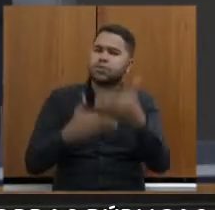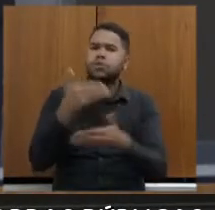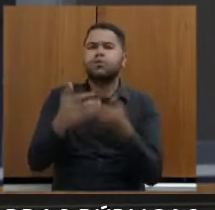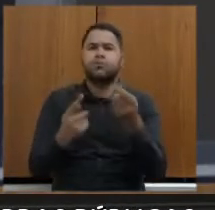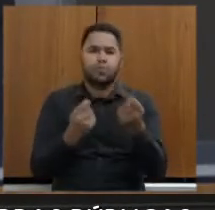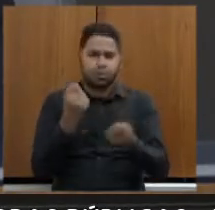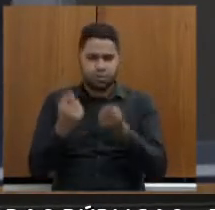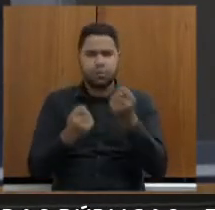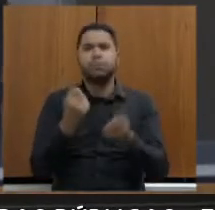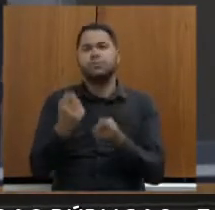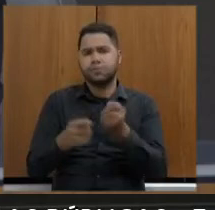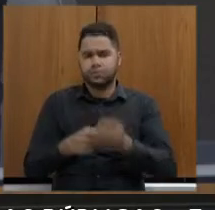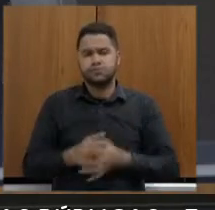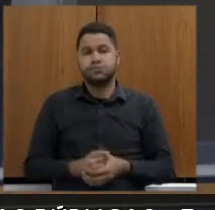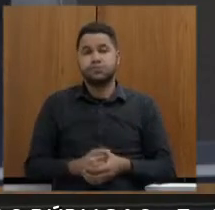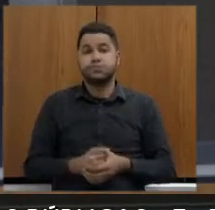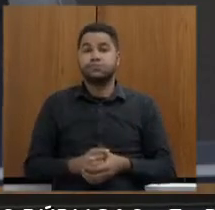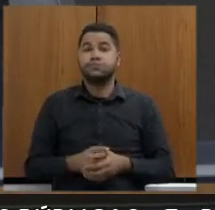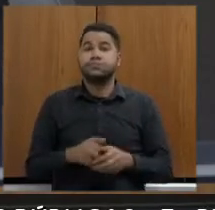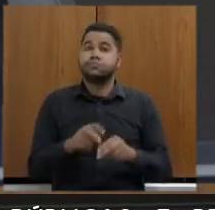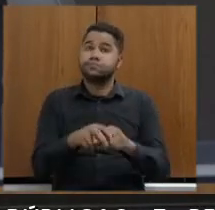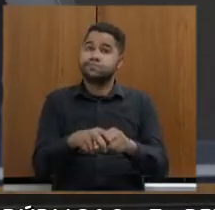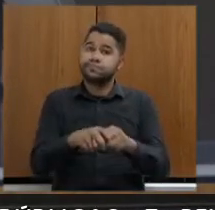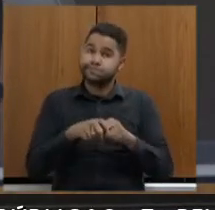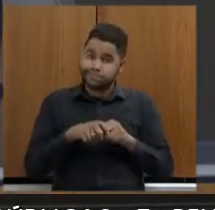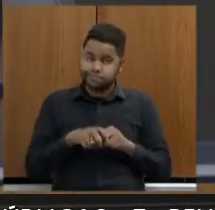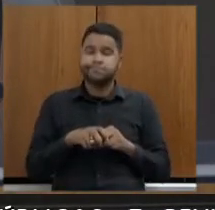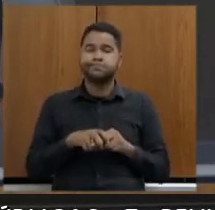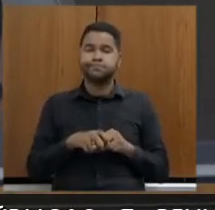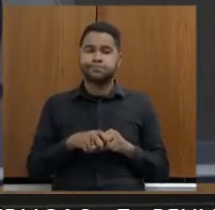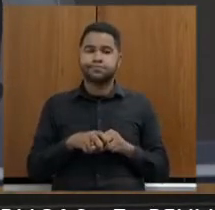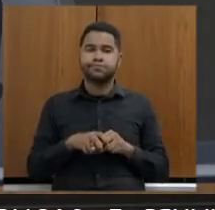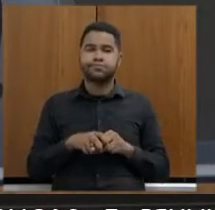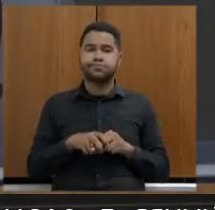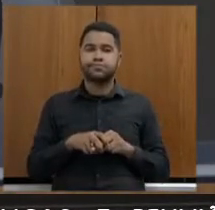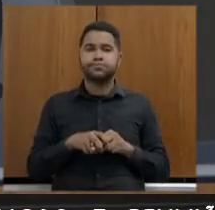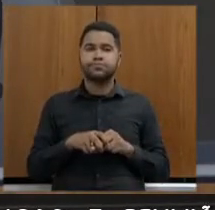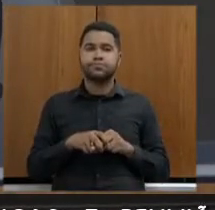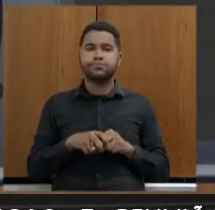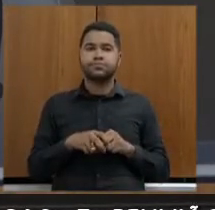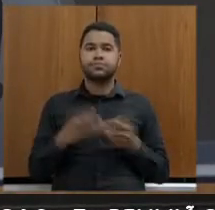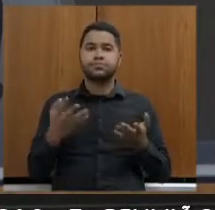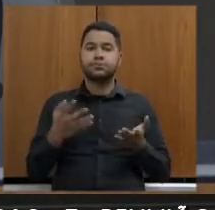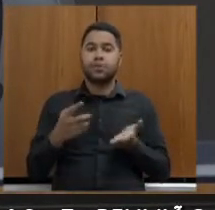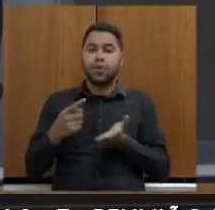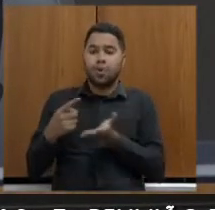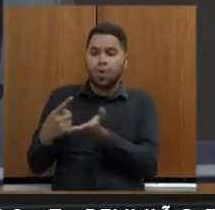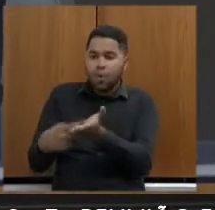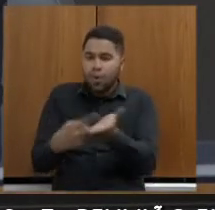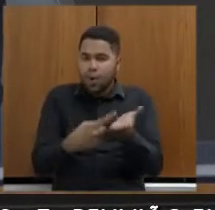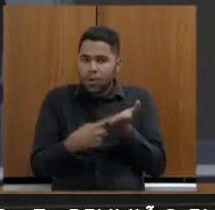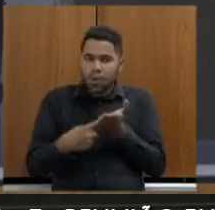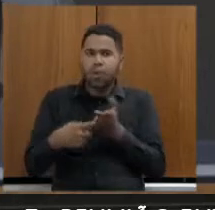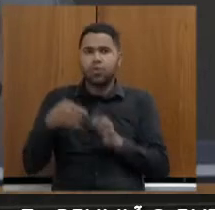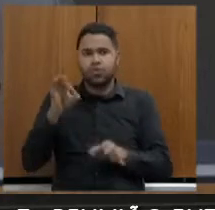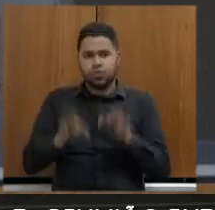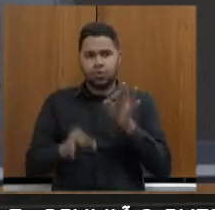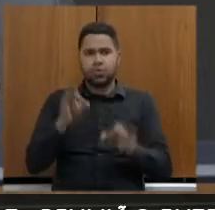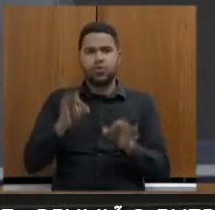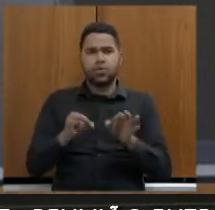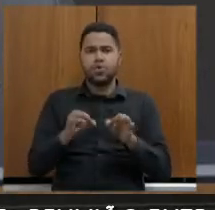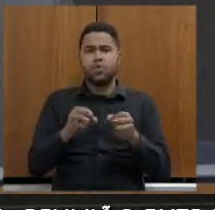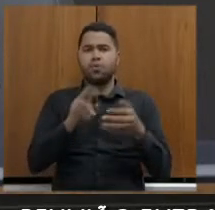econômico. Por este motivo, os comprometentes do acordo judicial, que eu já vou